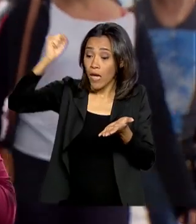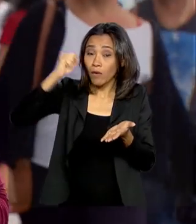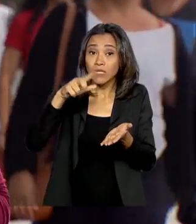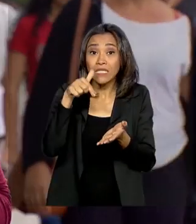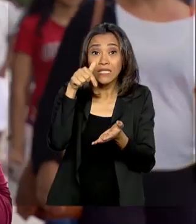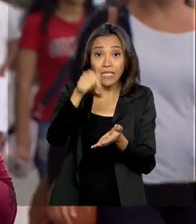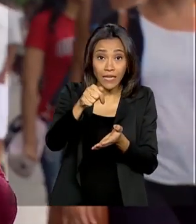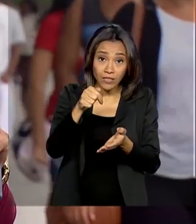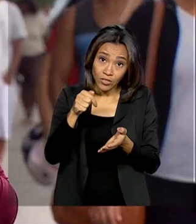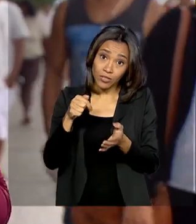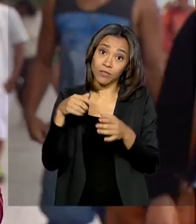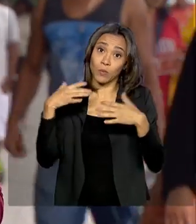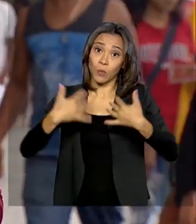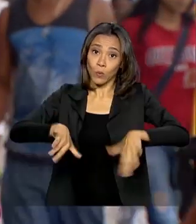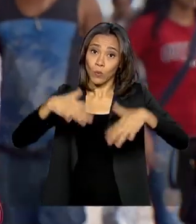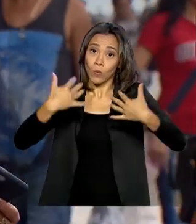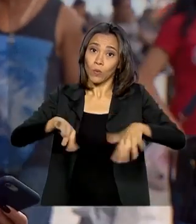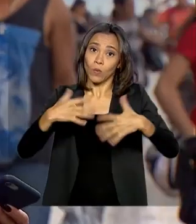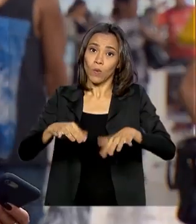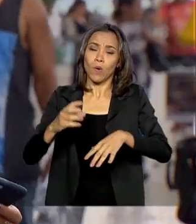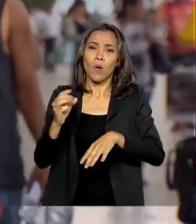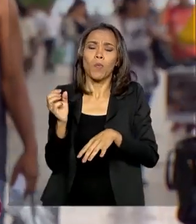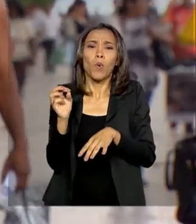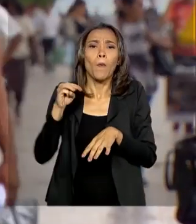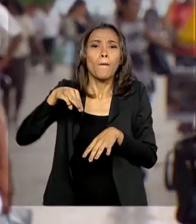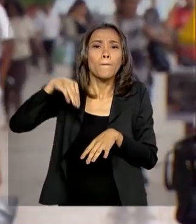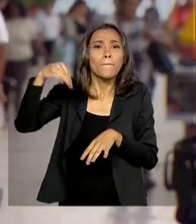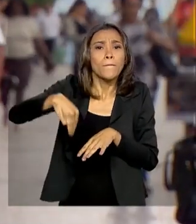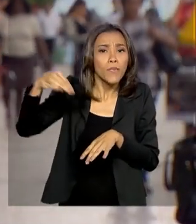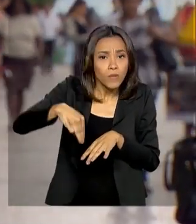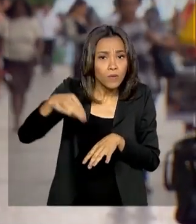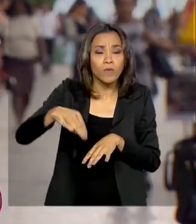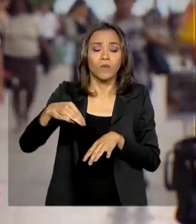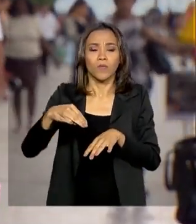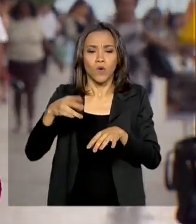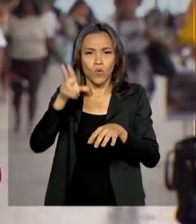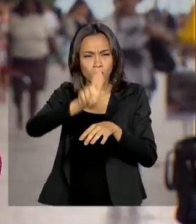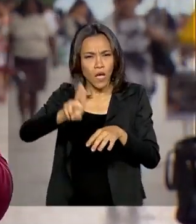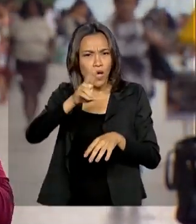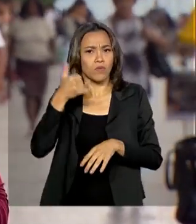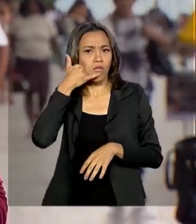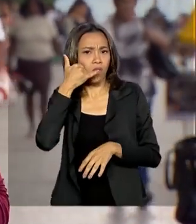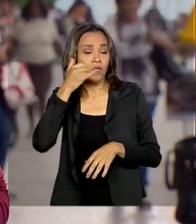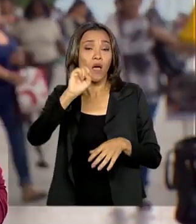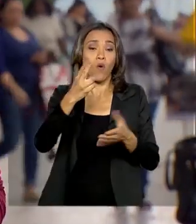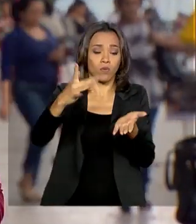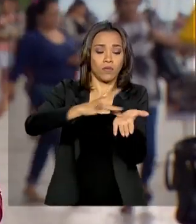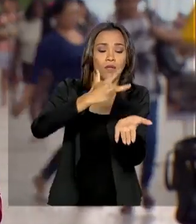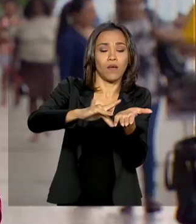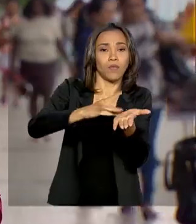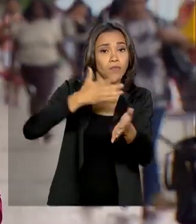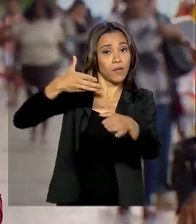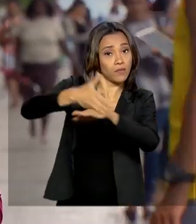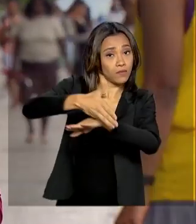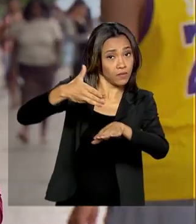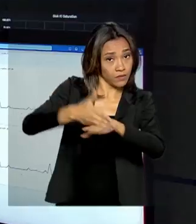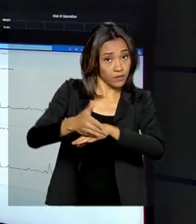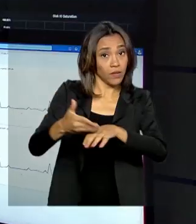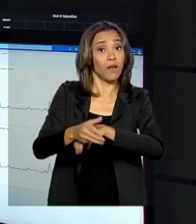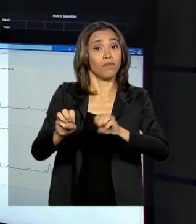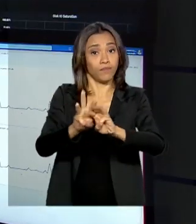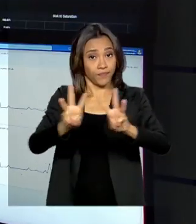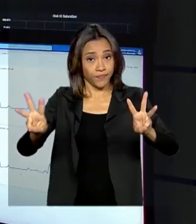7 mil inscrições por minuto. 70% dos candidatos usaram o celular ou o tablet para acessar o sistema.